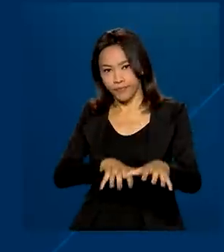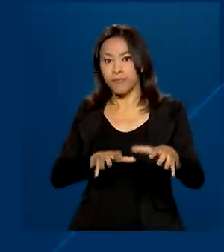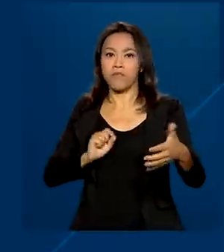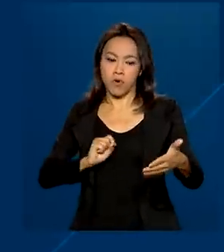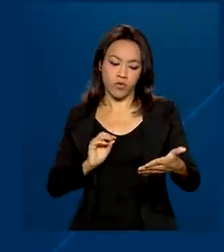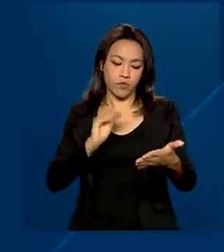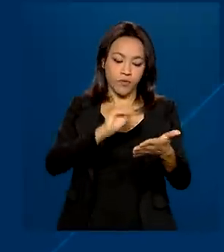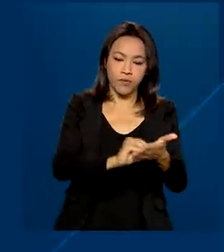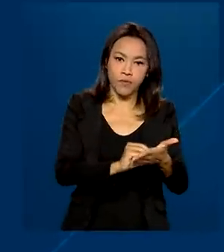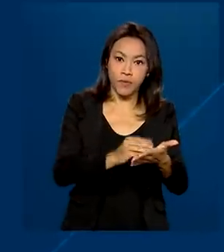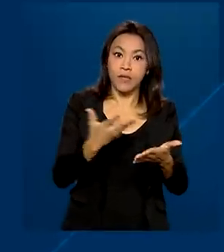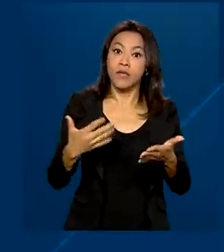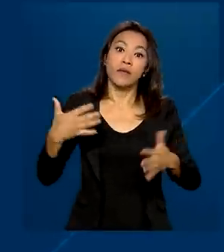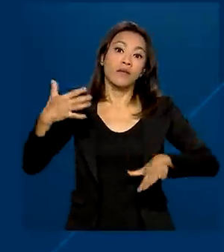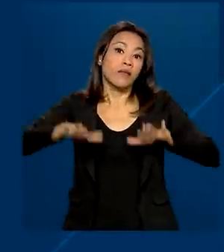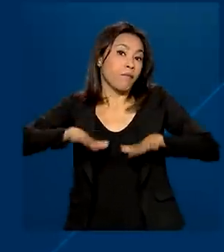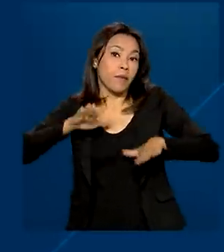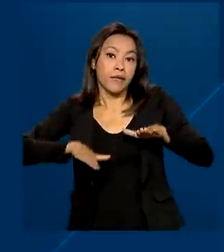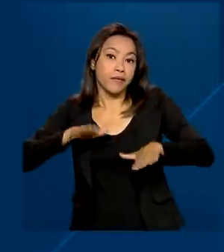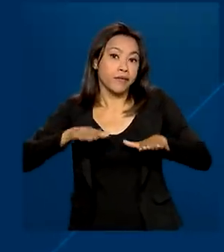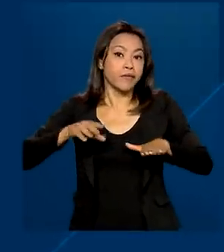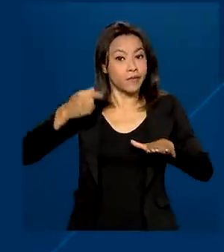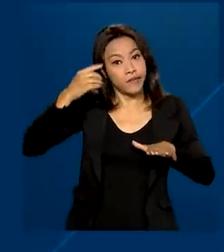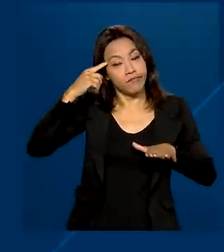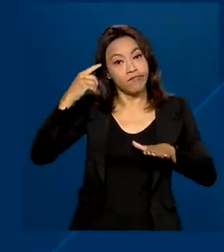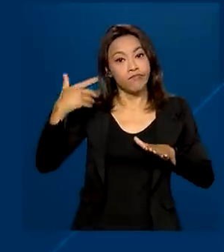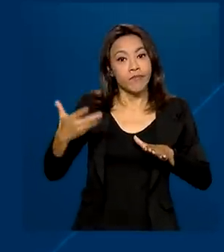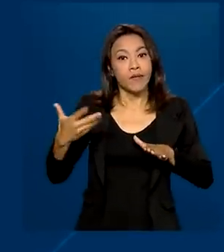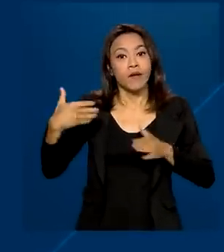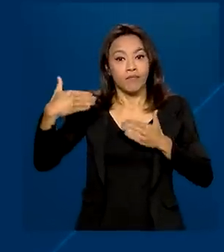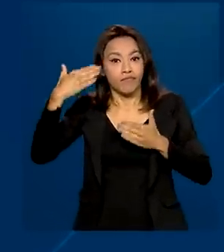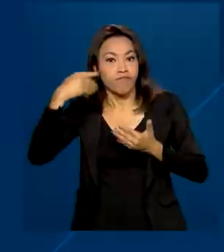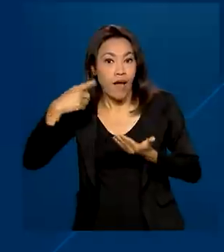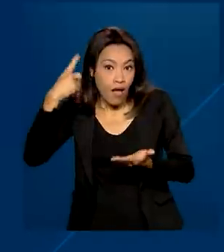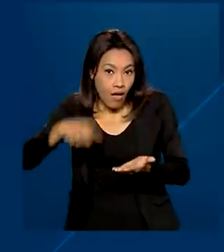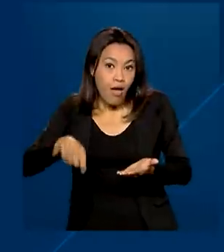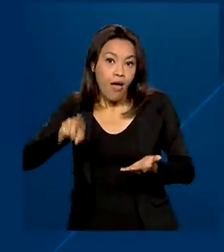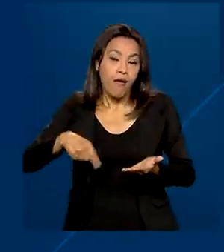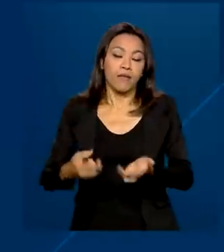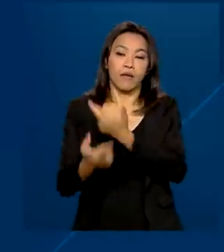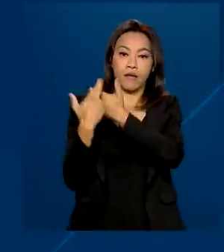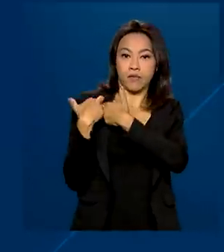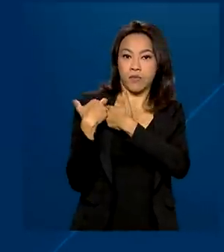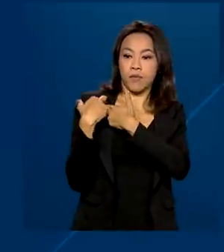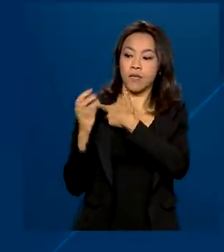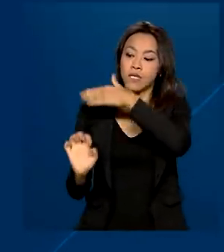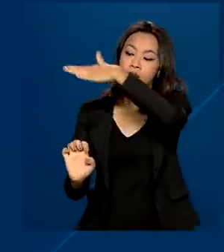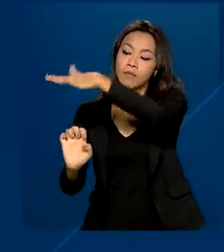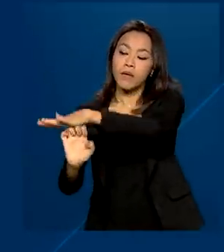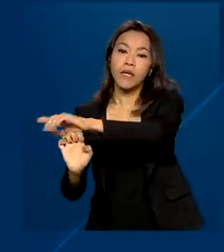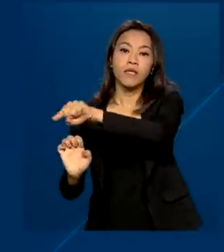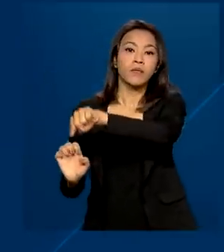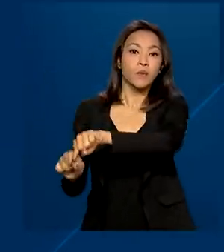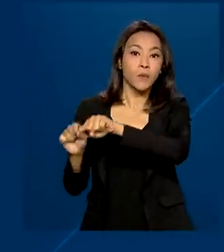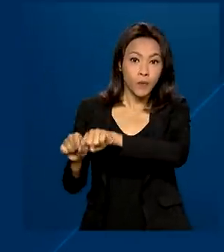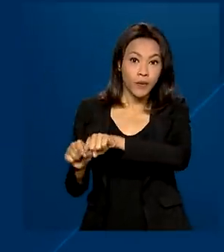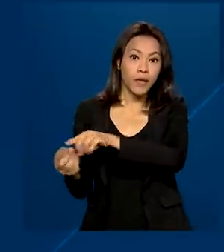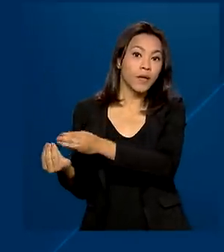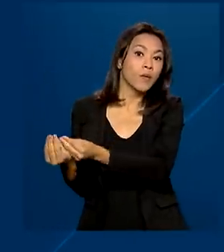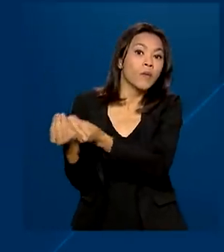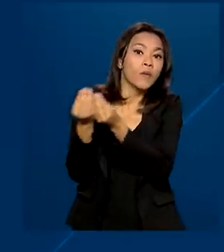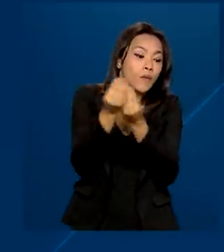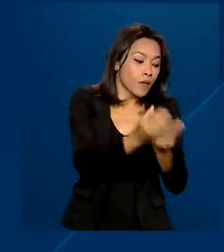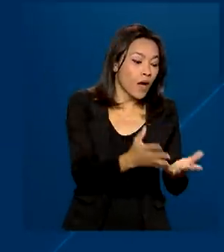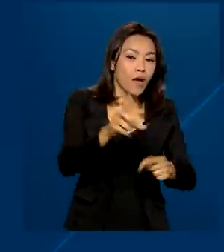independentemente da existência de acordos. É responsabilidade da empresa fornecer como empréstimo